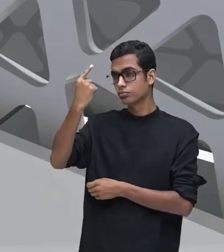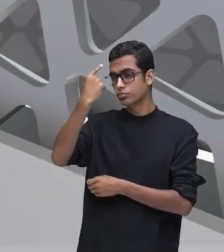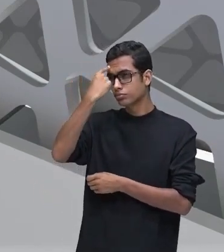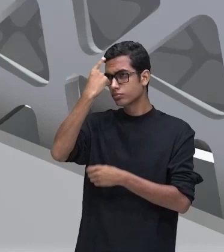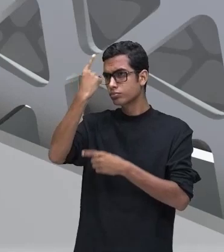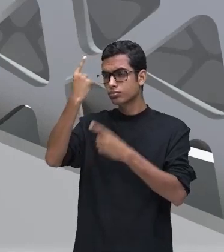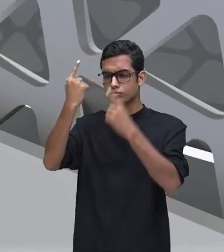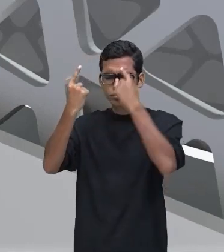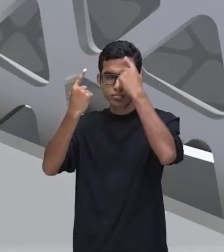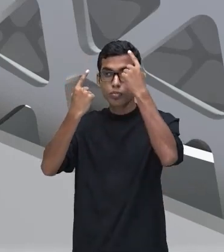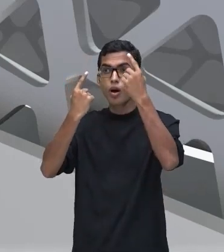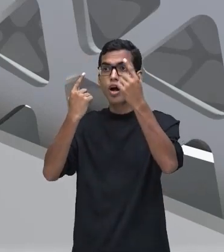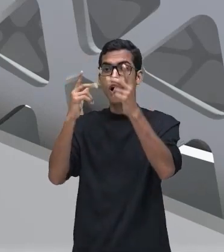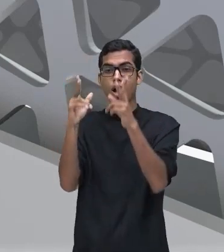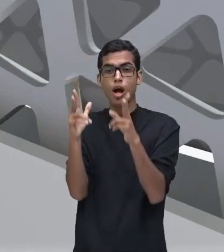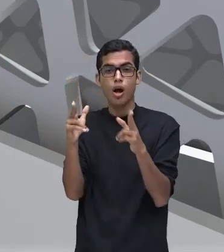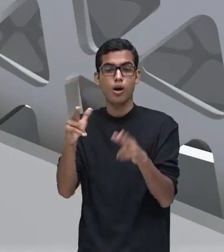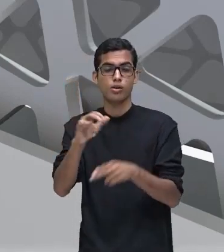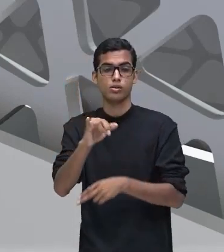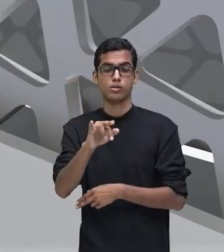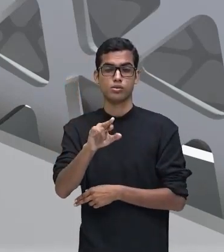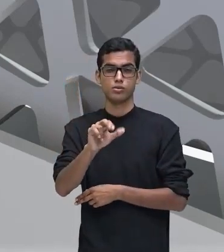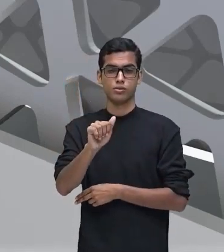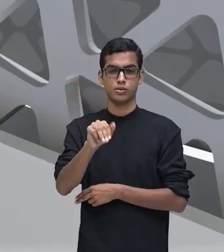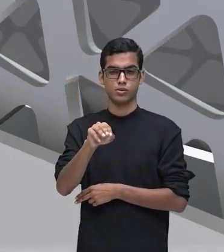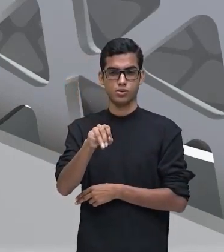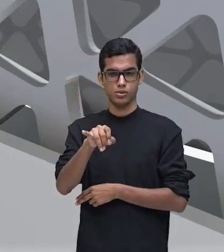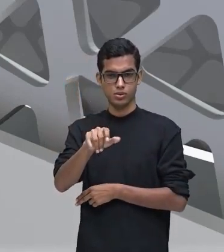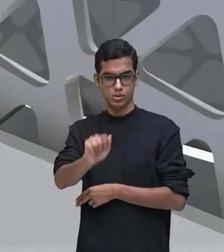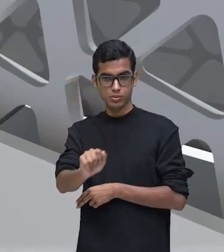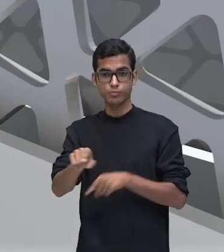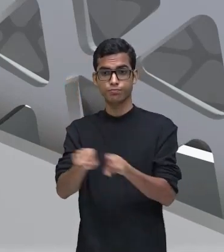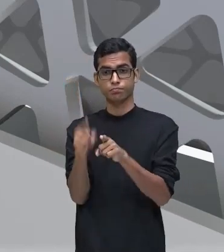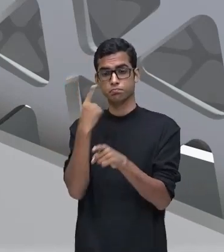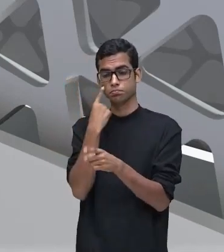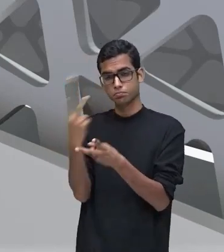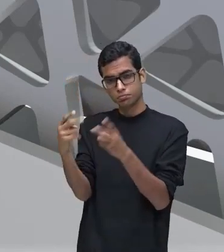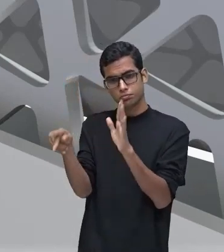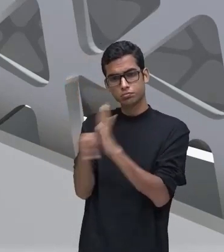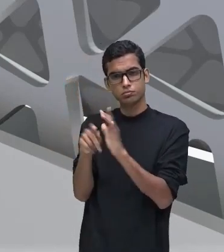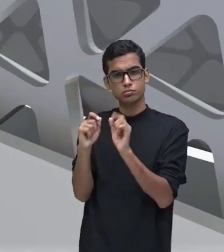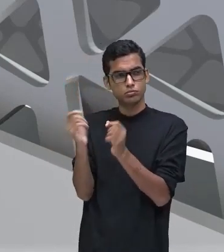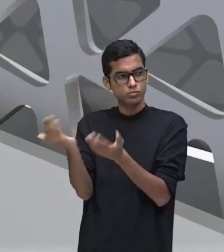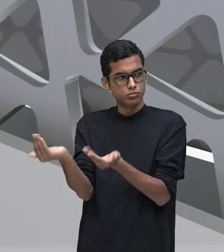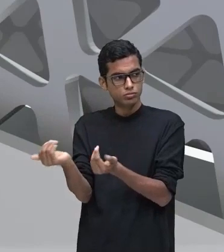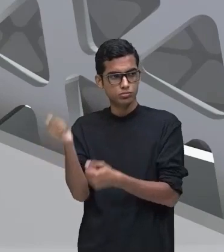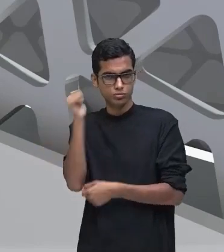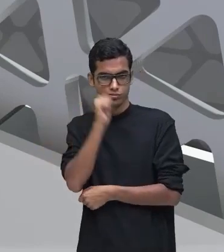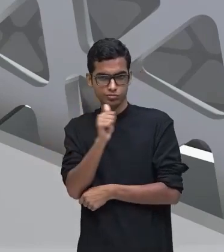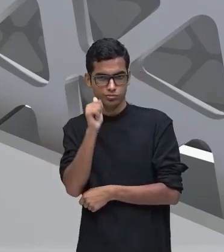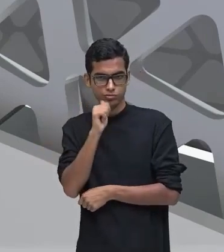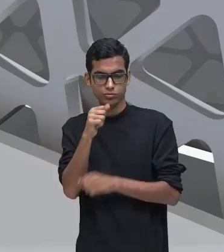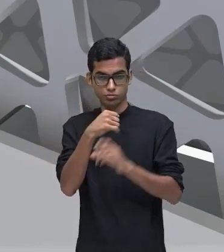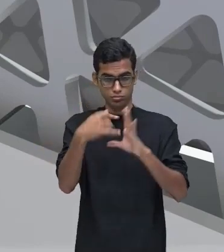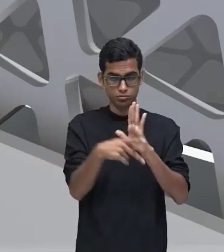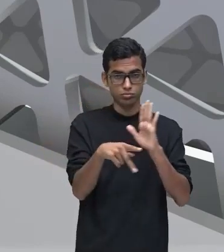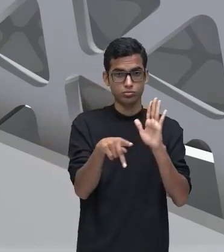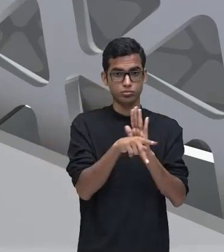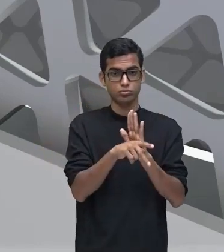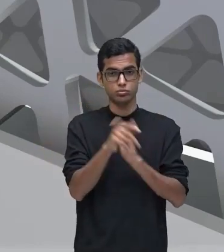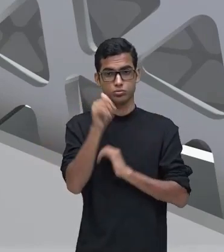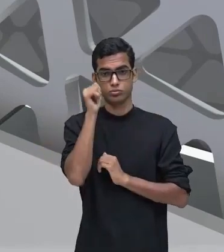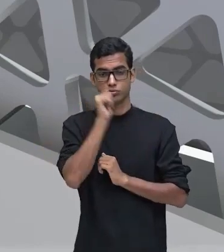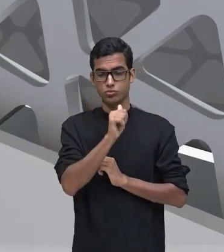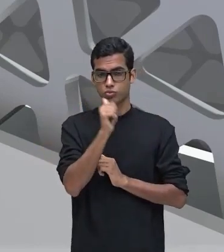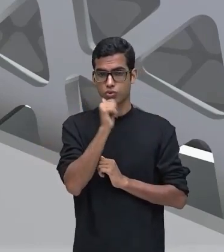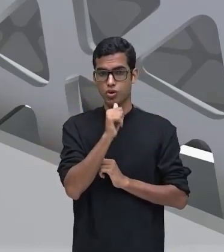a Iracema. Então, observe que a Iracema é uma jovem moça com características de uma donzela da corte, certo?